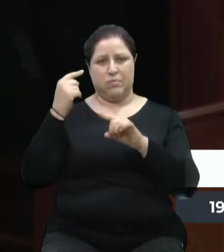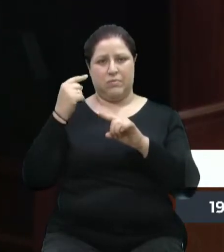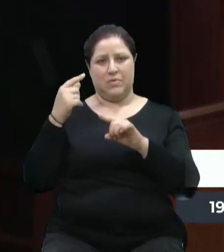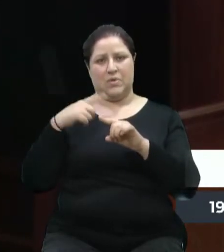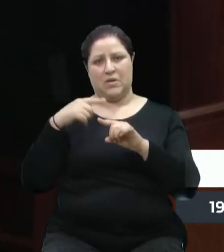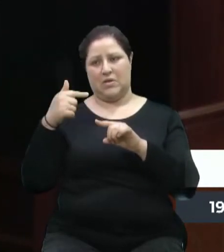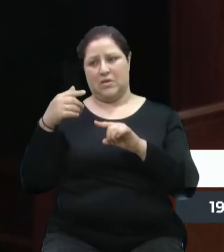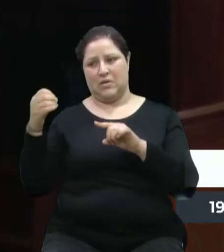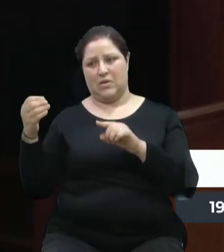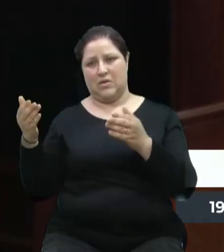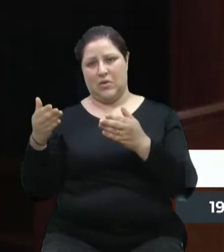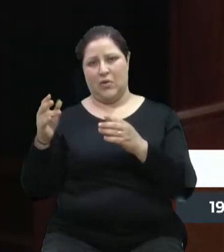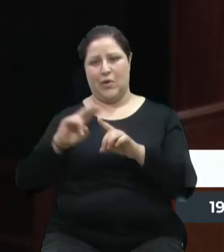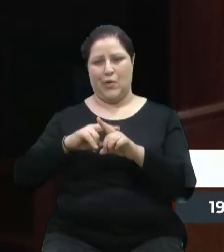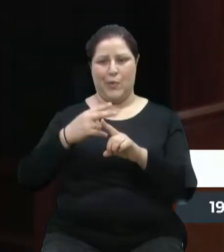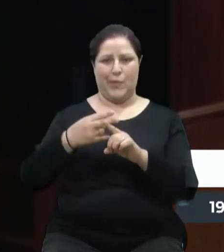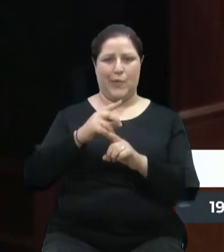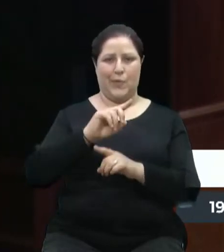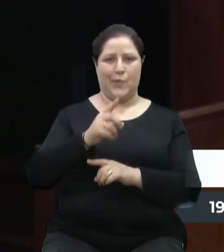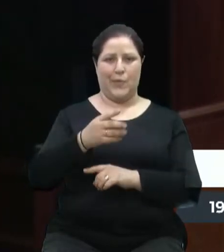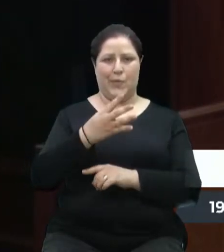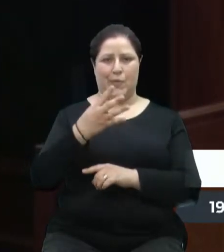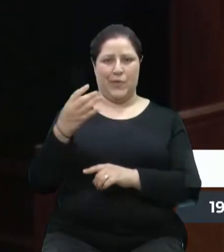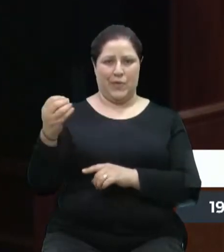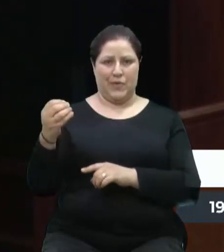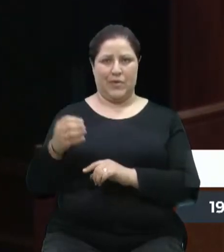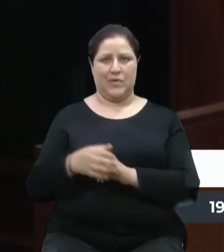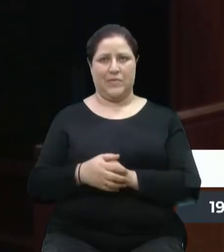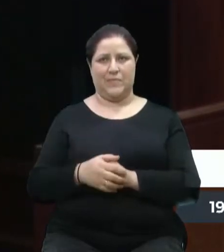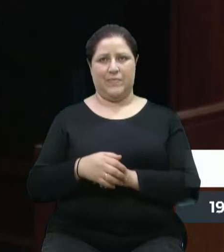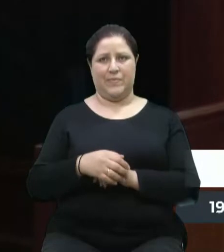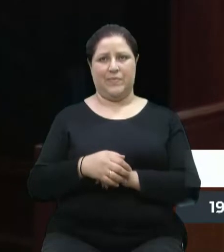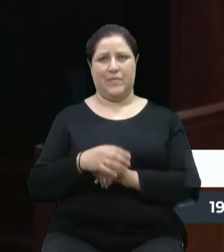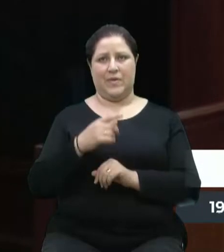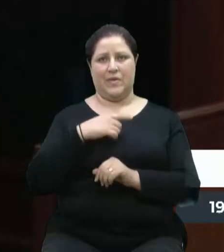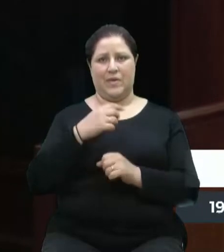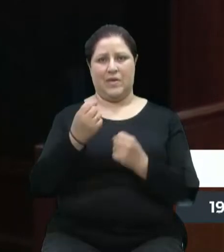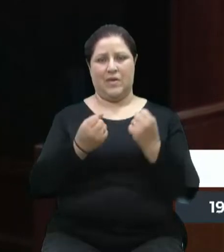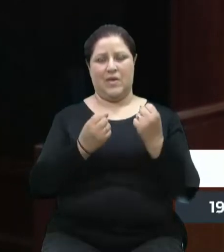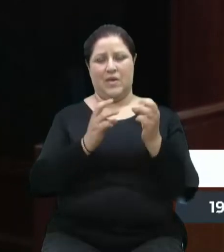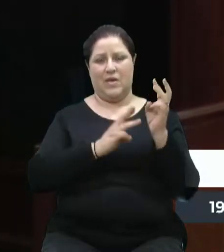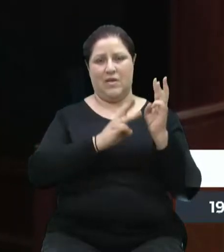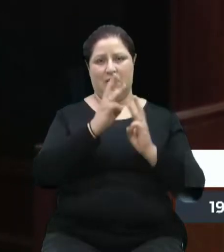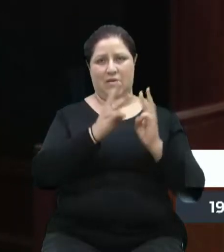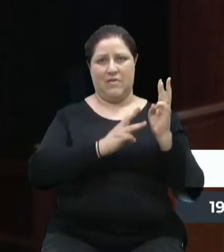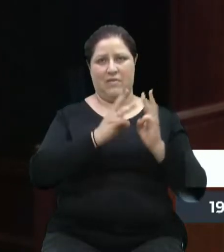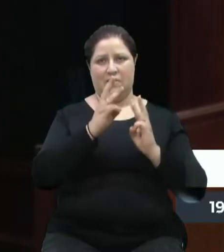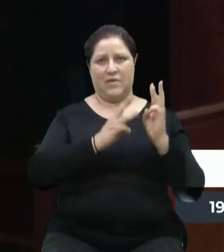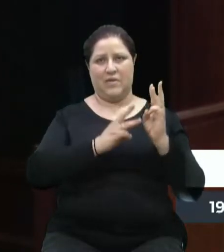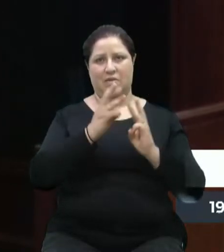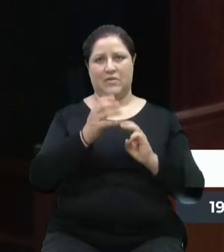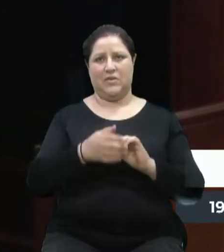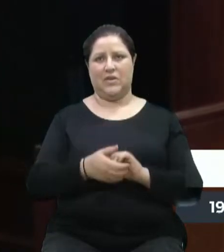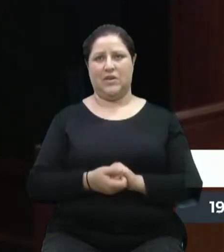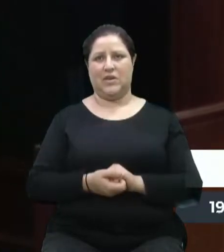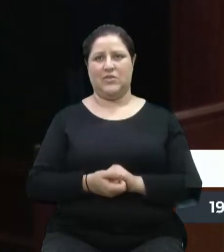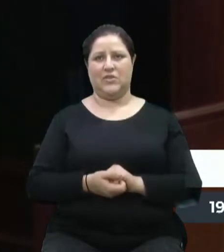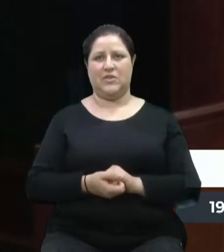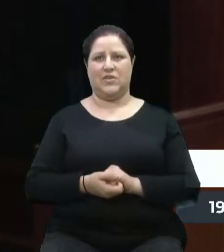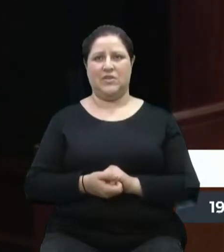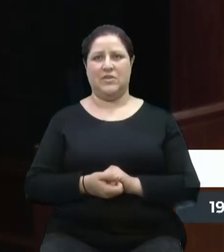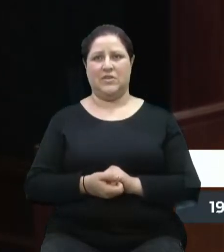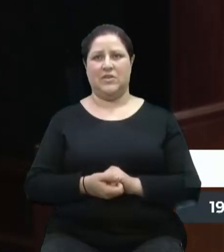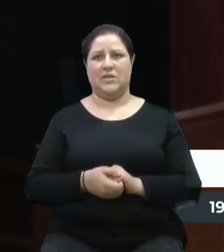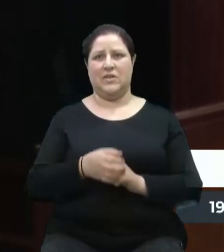Um chassi de van, que custava em dois anos, em menos de dois anos, em um ano e meio, que custava R 176.000,